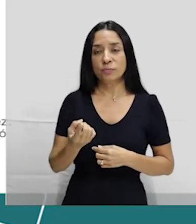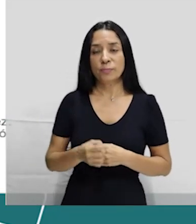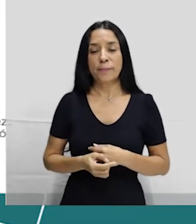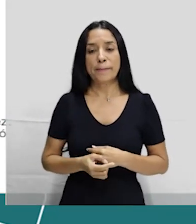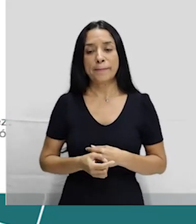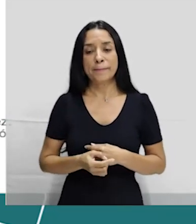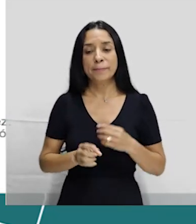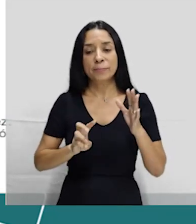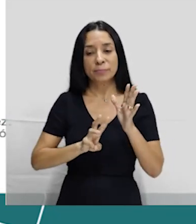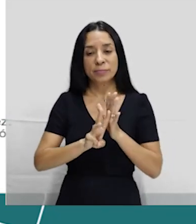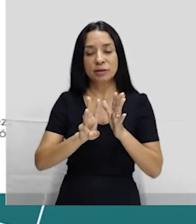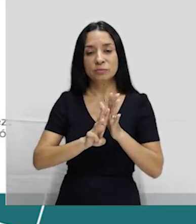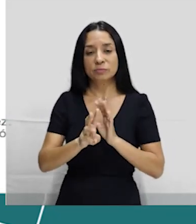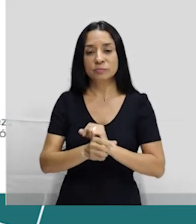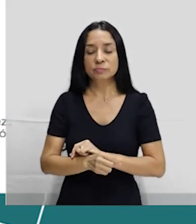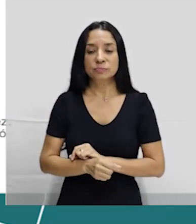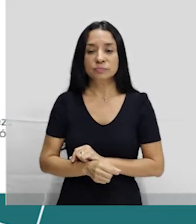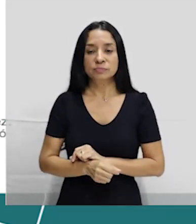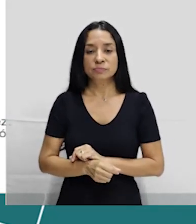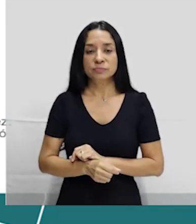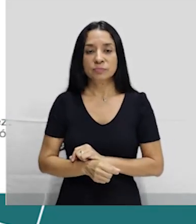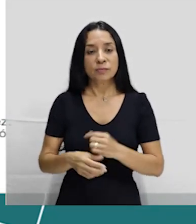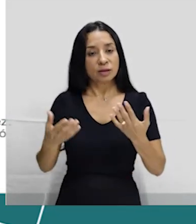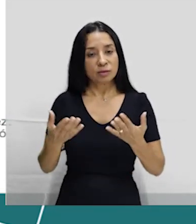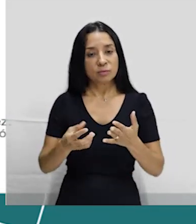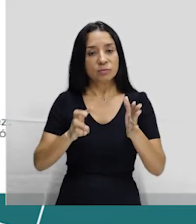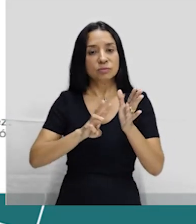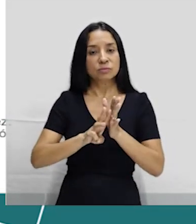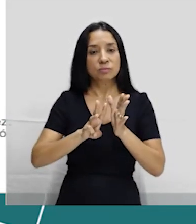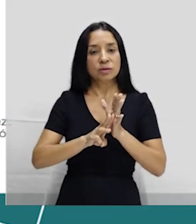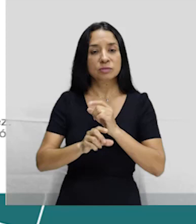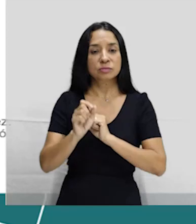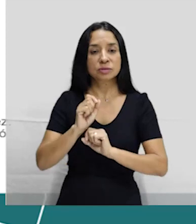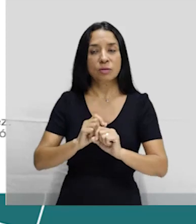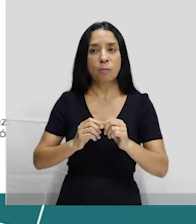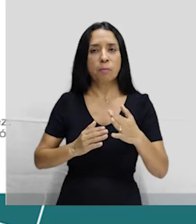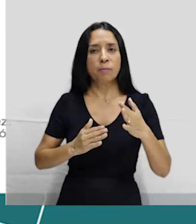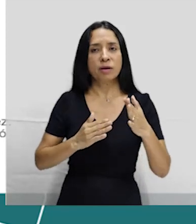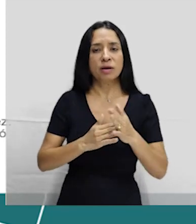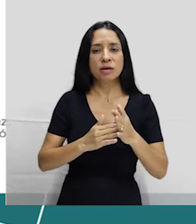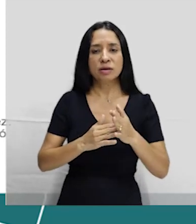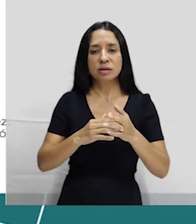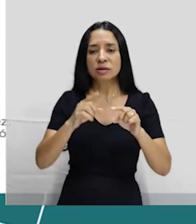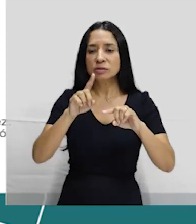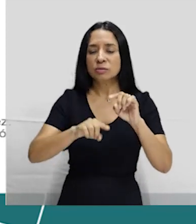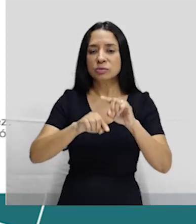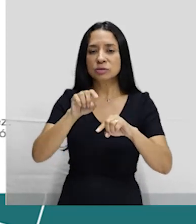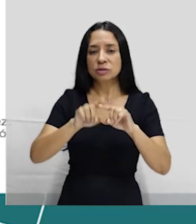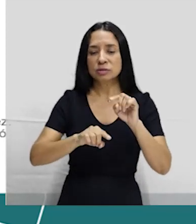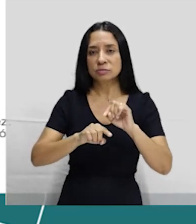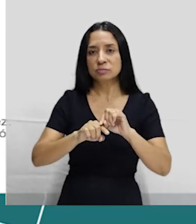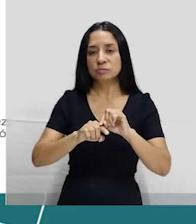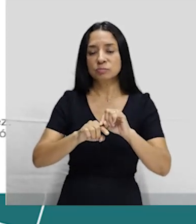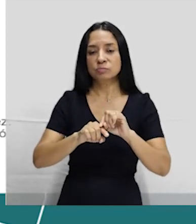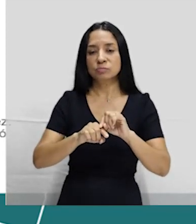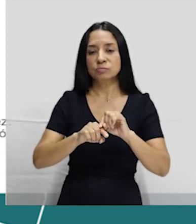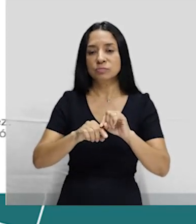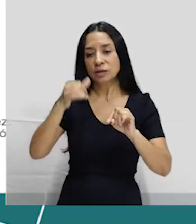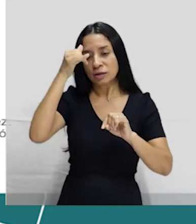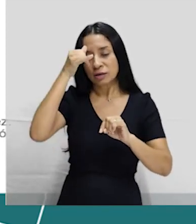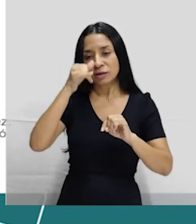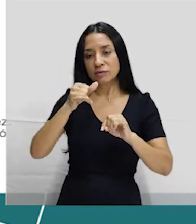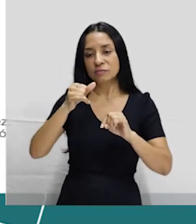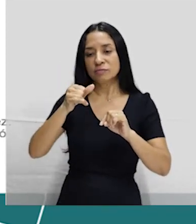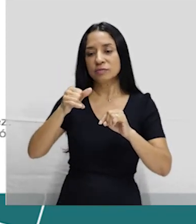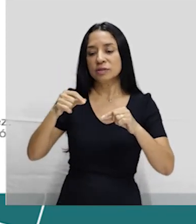contraceptivo, tá? Os métodos que eu vou falar agora para vocês são métodos de barreiras mecânicas. Você coloca uma barreira mecânica para evitar a